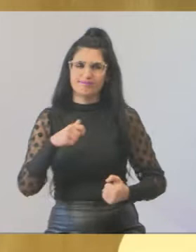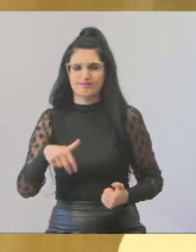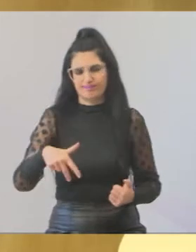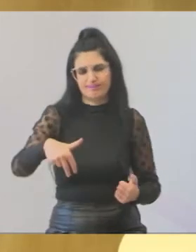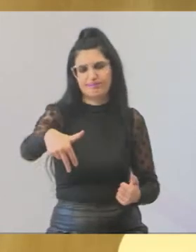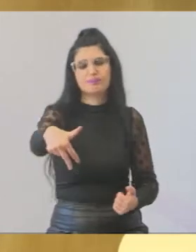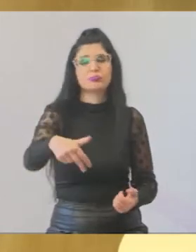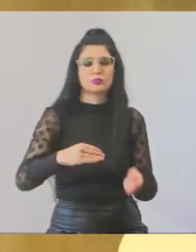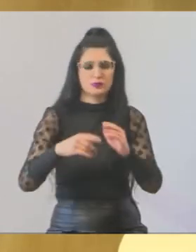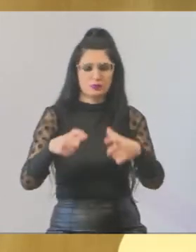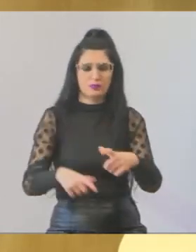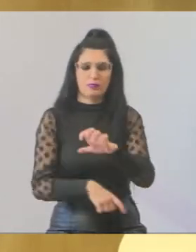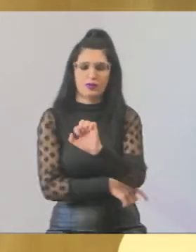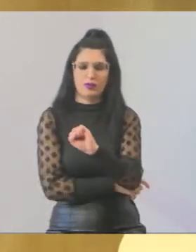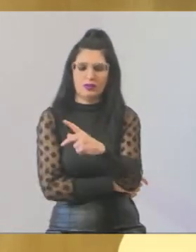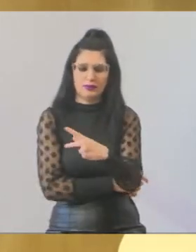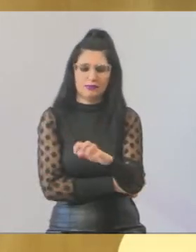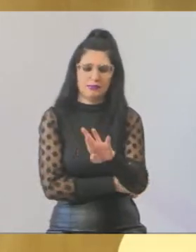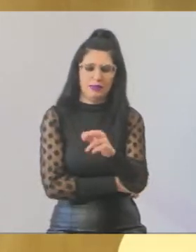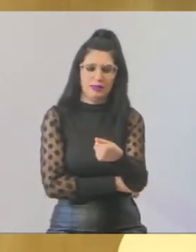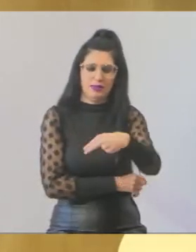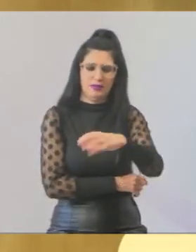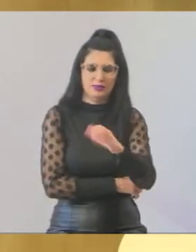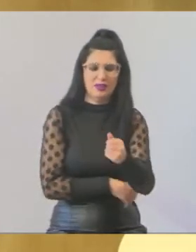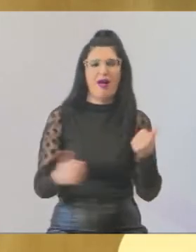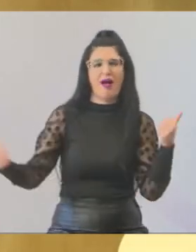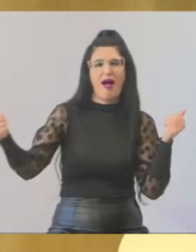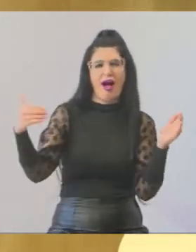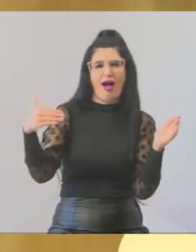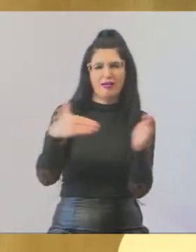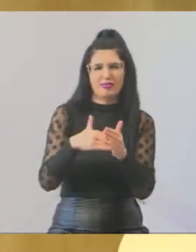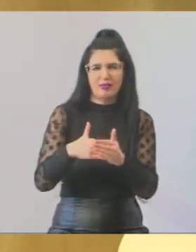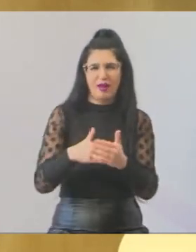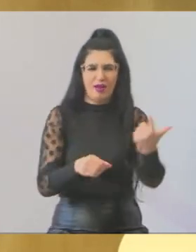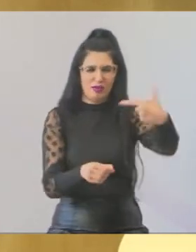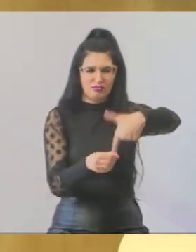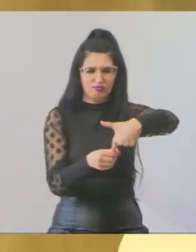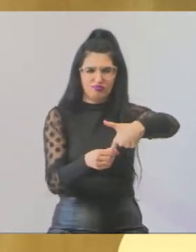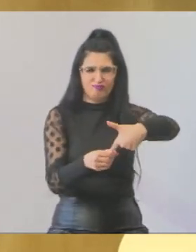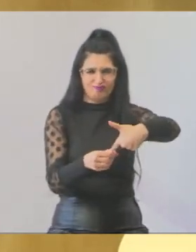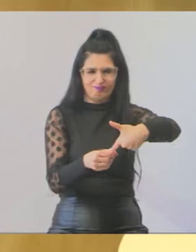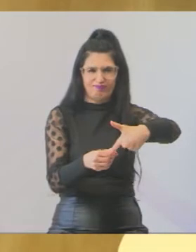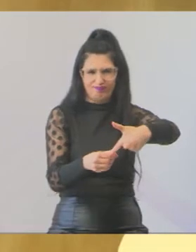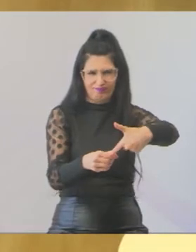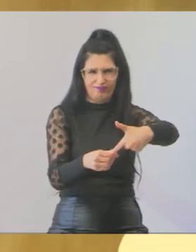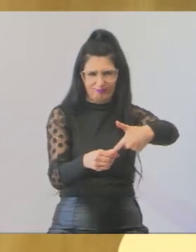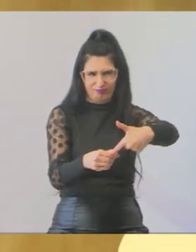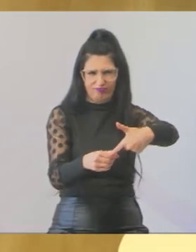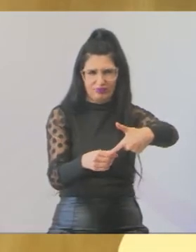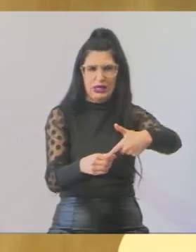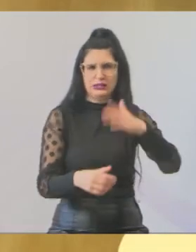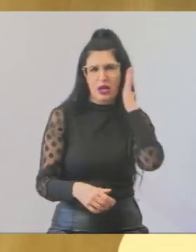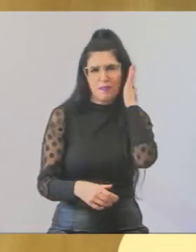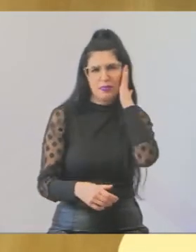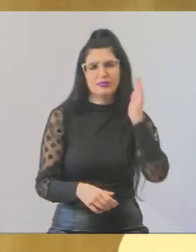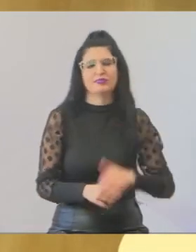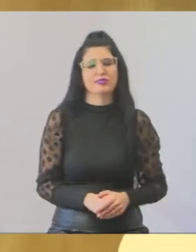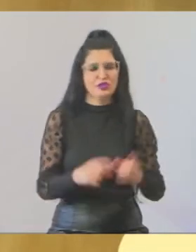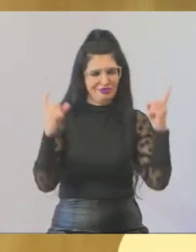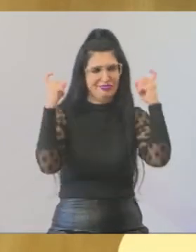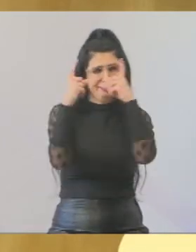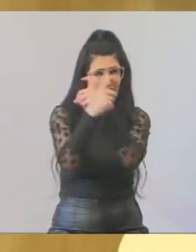Esperança, até o posto de gasolina está crítico. Então eu estive lá na Secretaria de Infraestrutura, falando com o secretário NEC, cobrando,